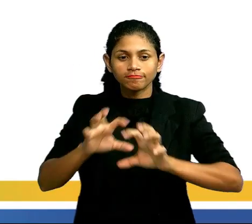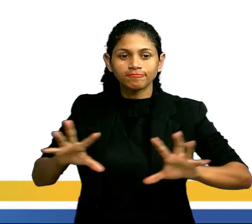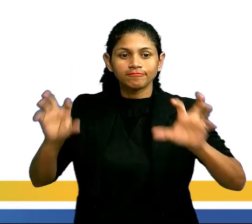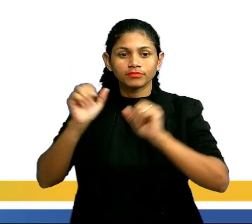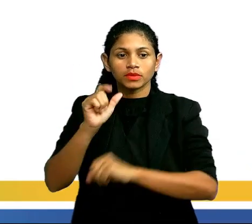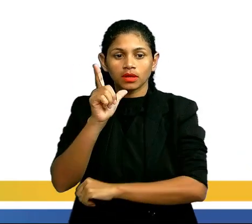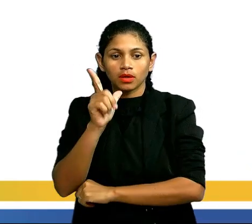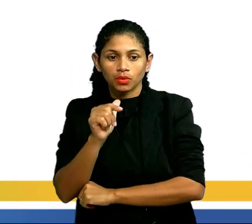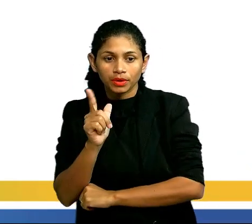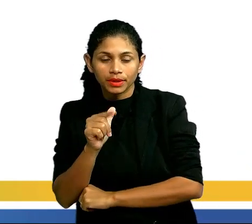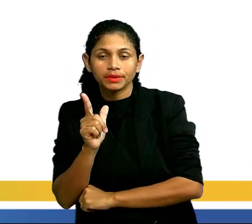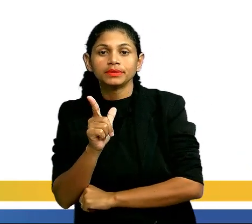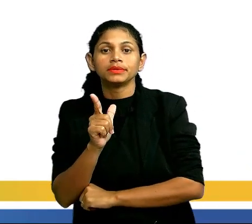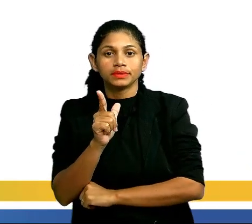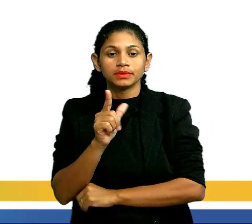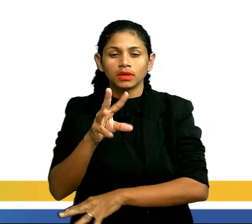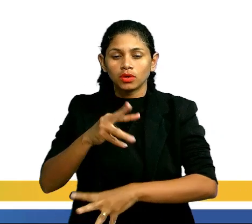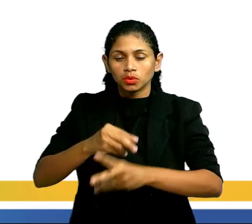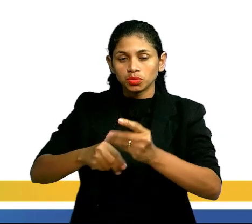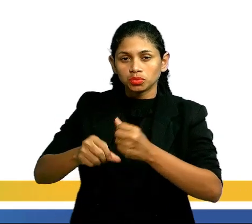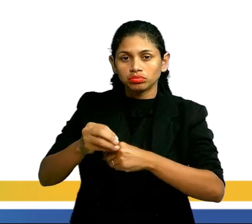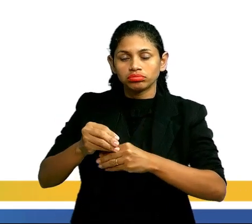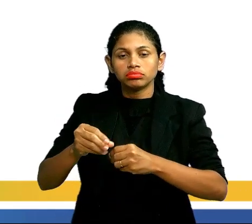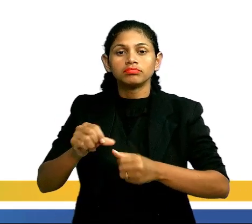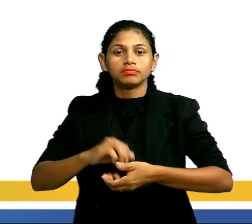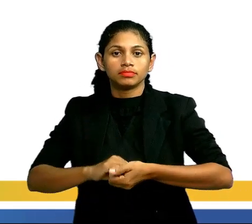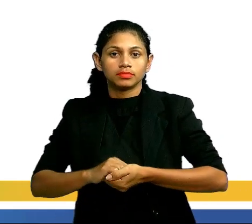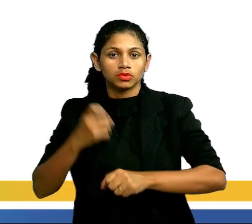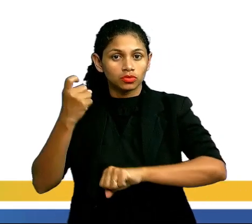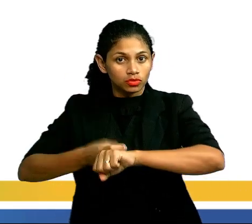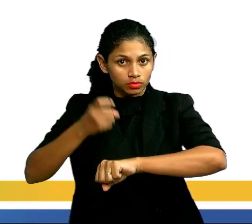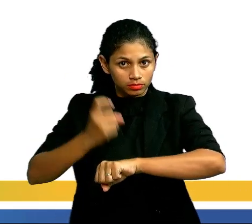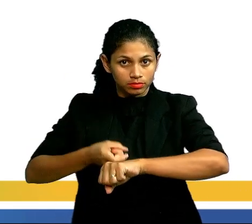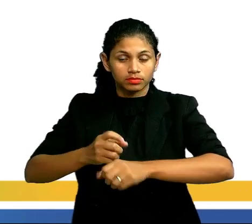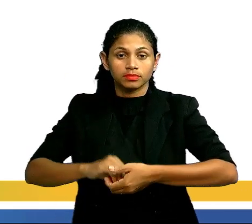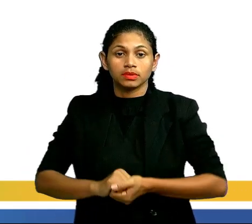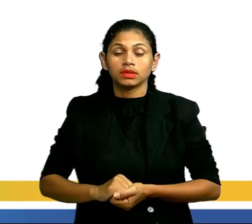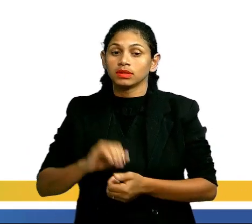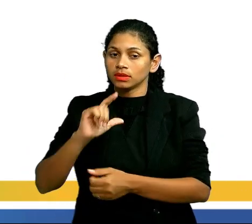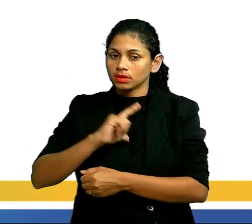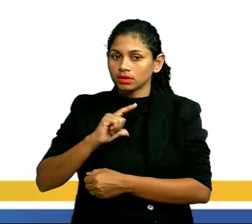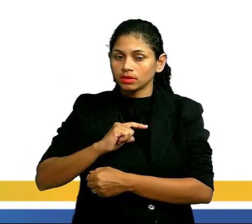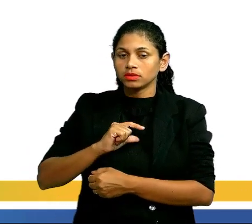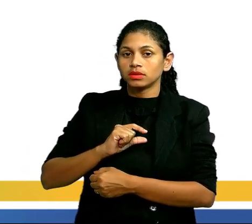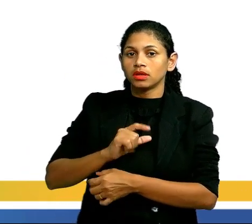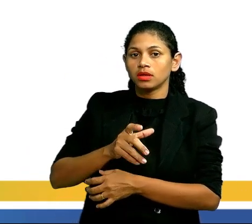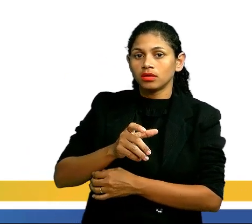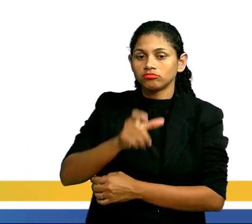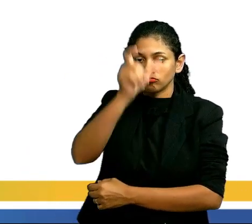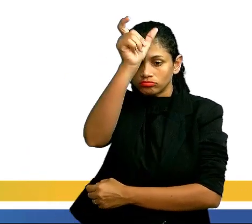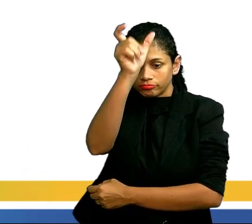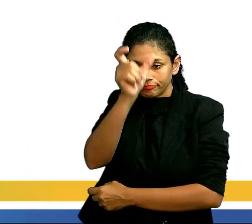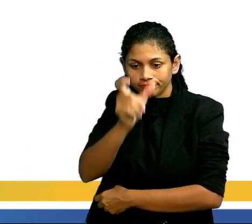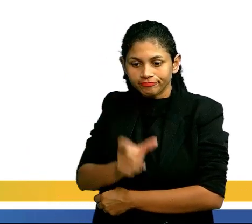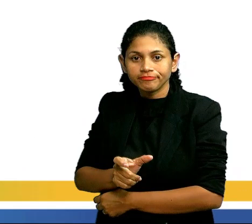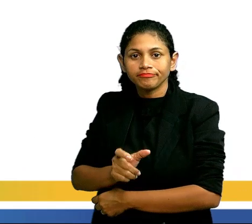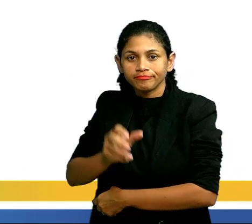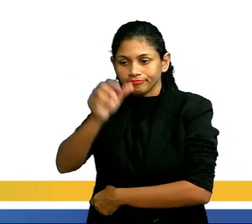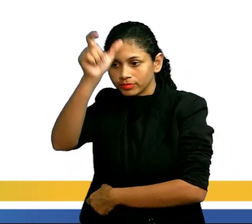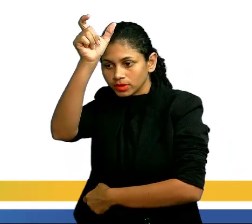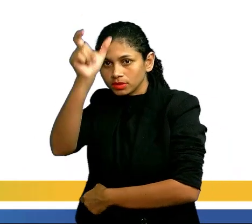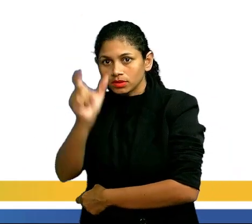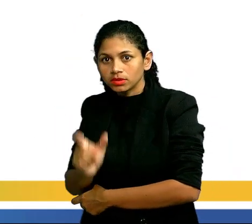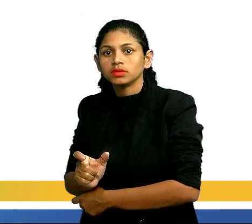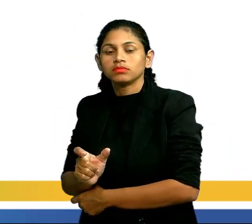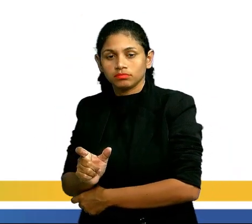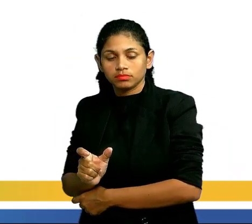os líquidos e os resíduos sólidos. Nesse caso, há uma coluna de fracionamento e na coluna de fracionamento os